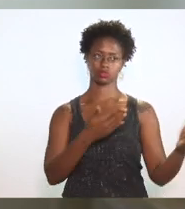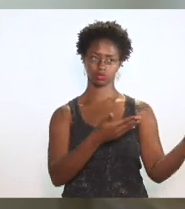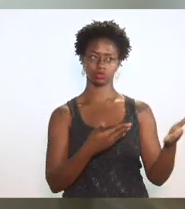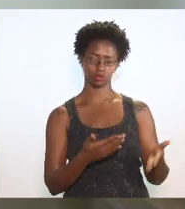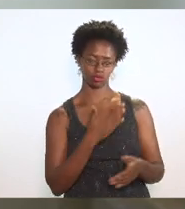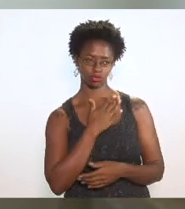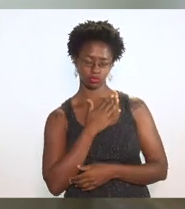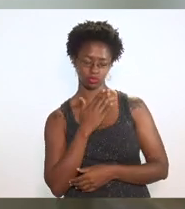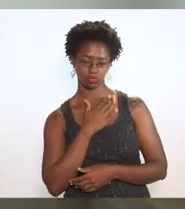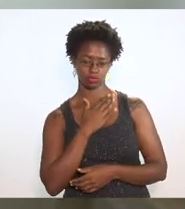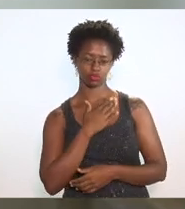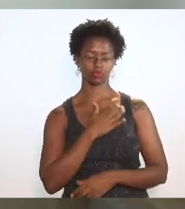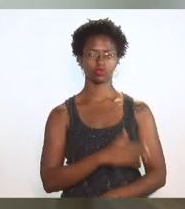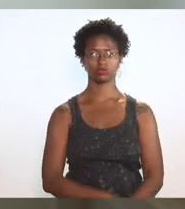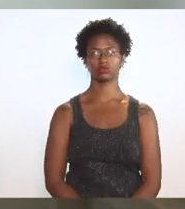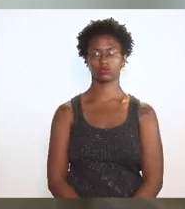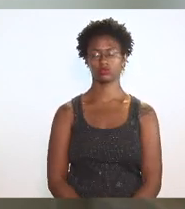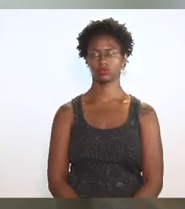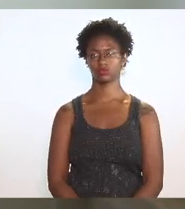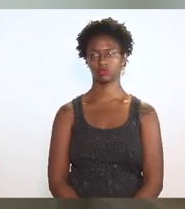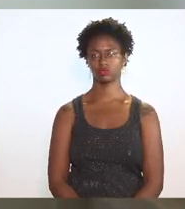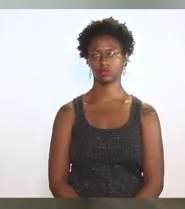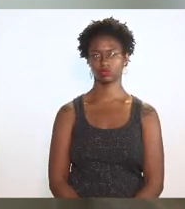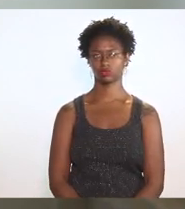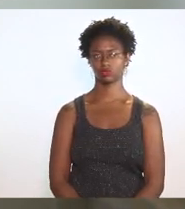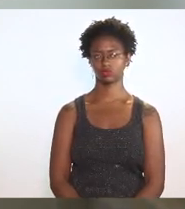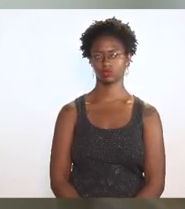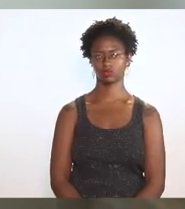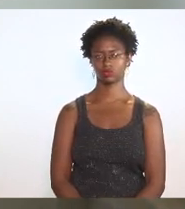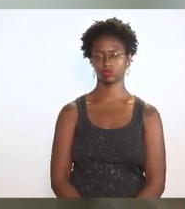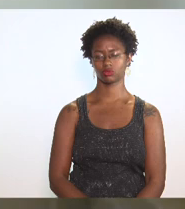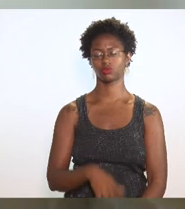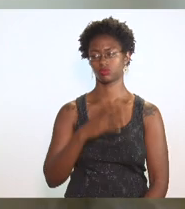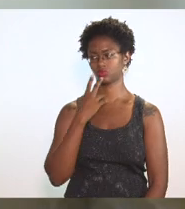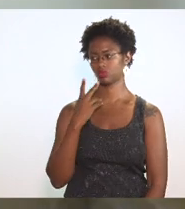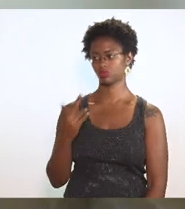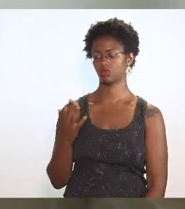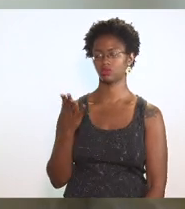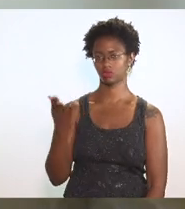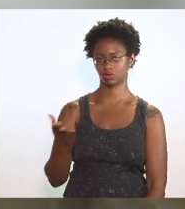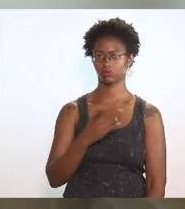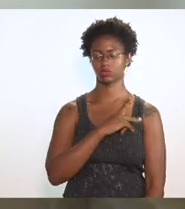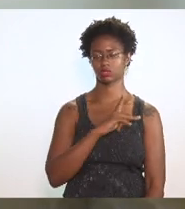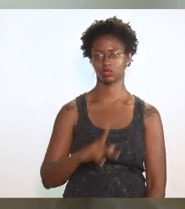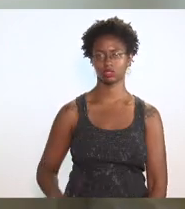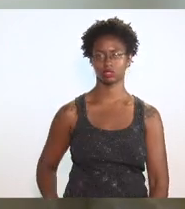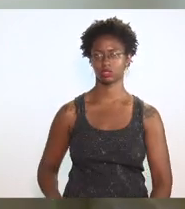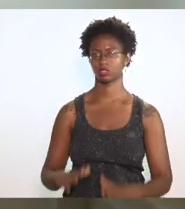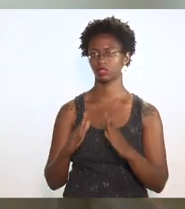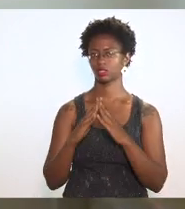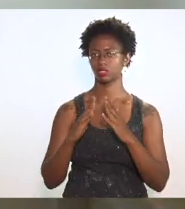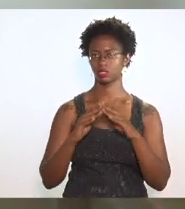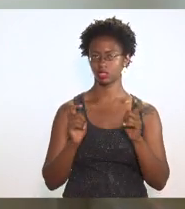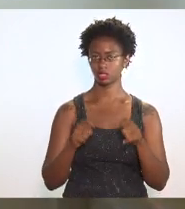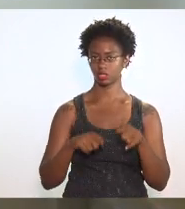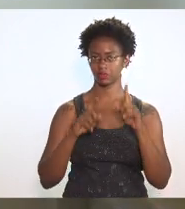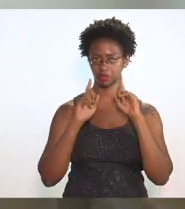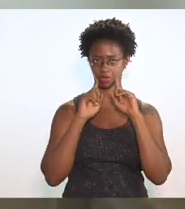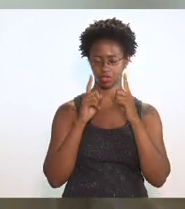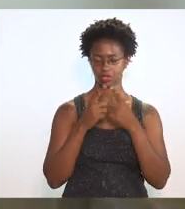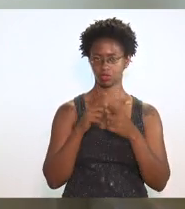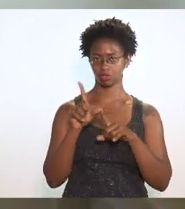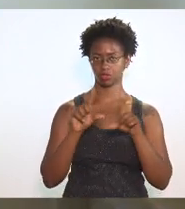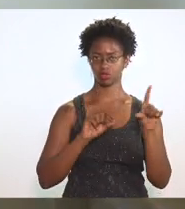tanto demandado pelo presidente se for demandado pelo presidente da casa poderei fazer uma reunião para